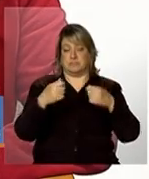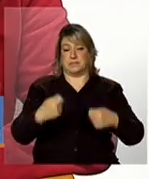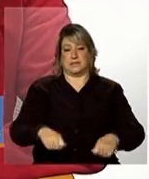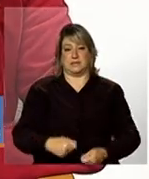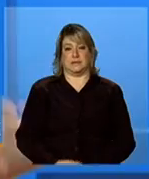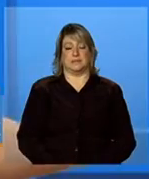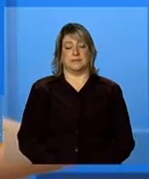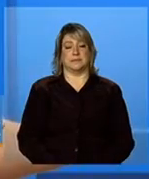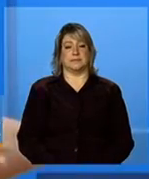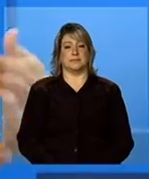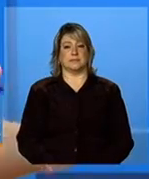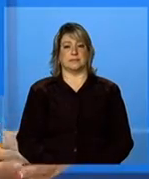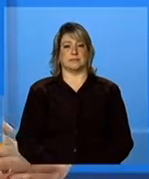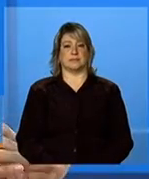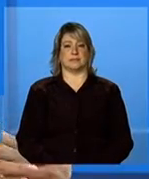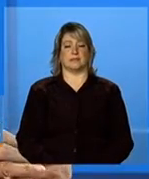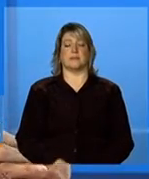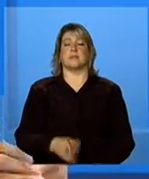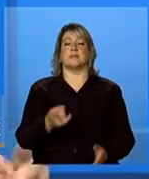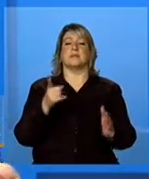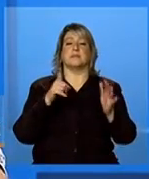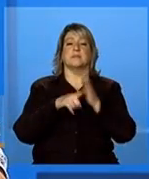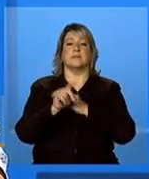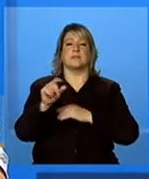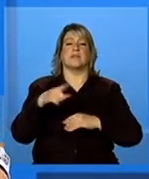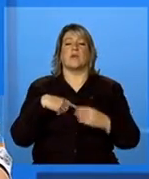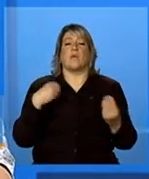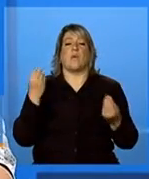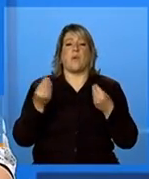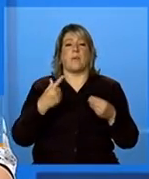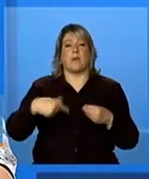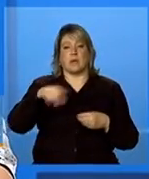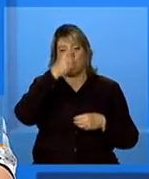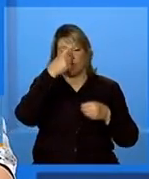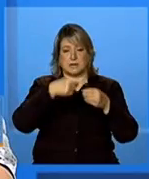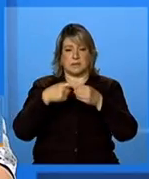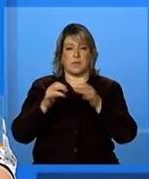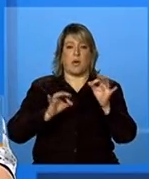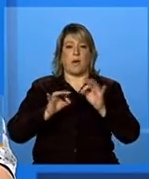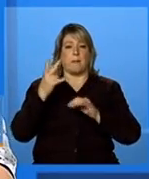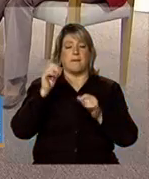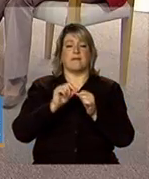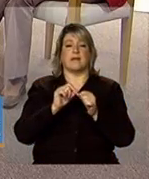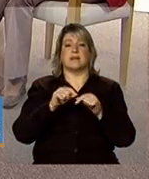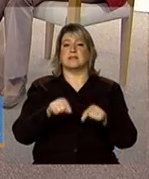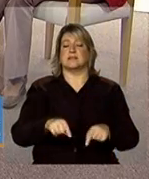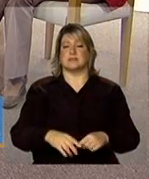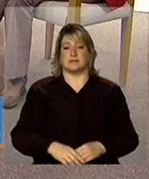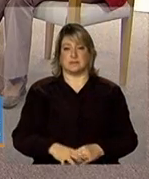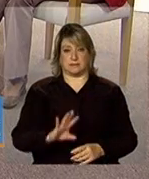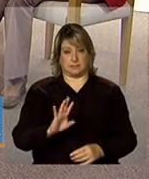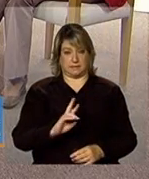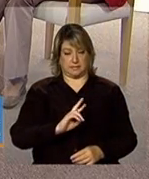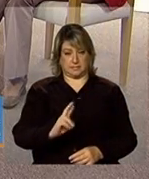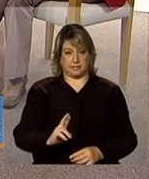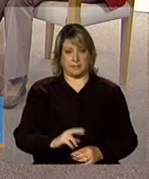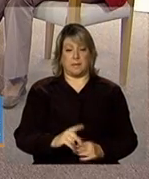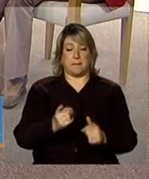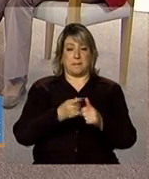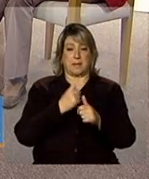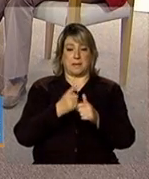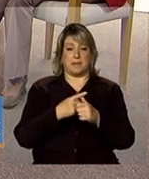Cristina de que forma esses municípios vão se organizar para fazer isso olha Adriana primeiramente eu queria